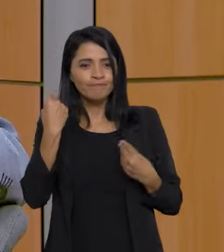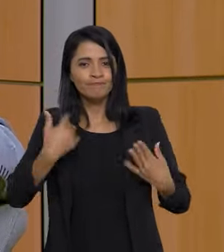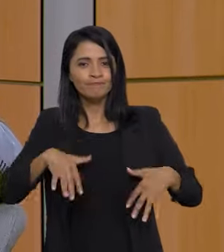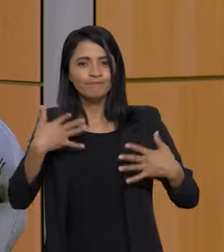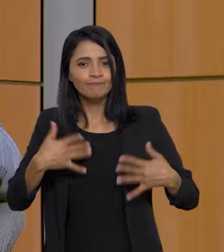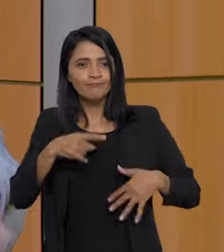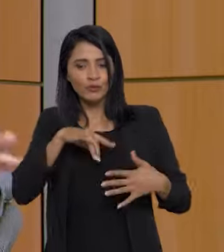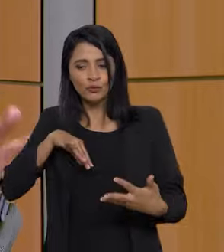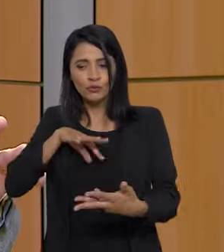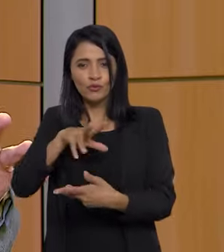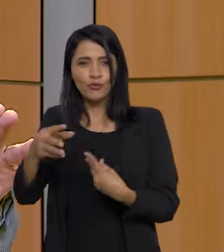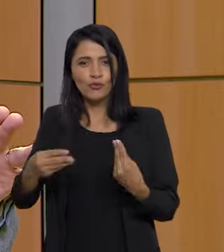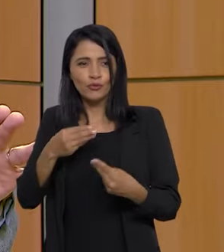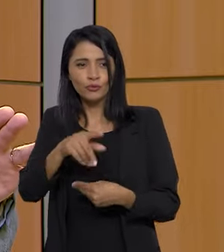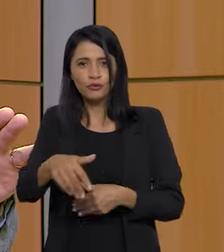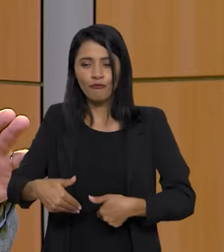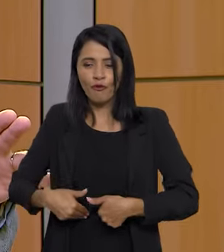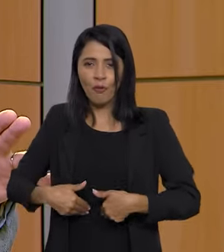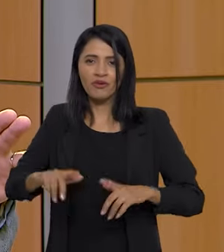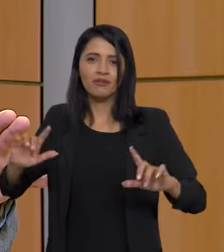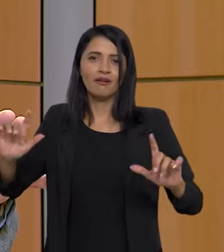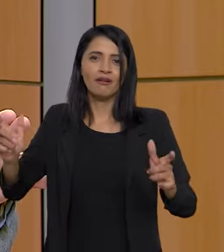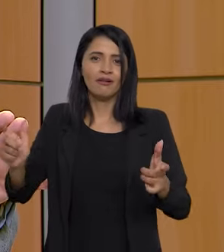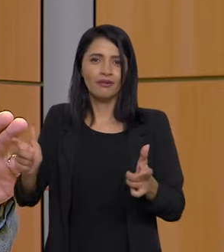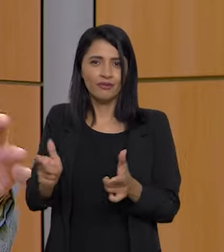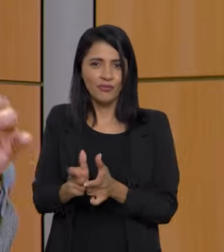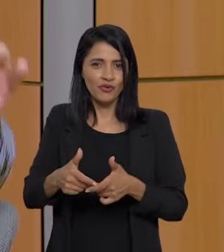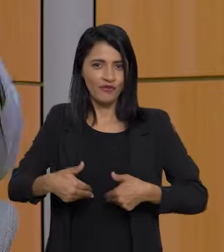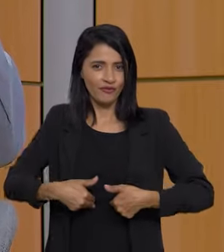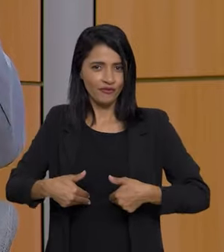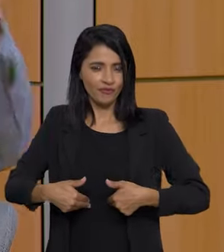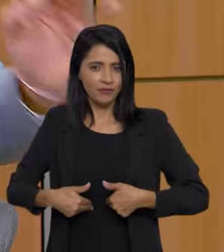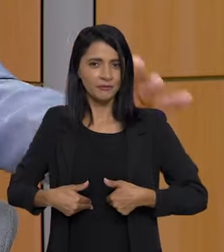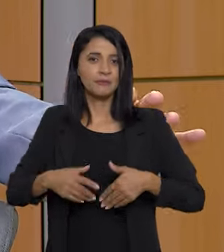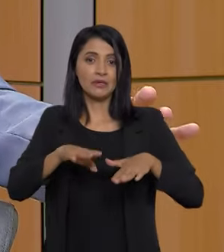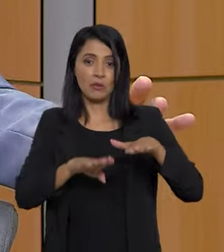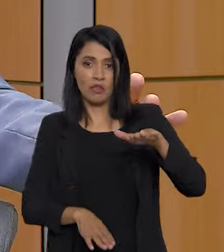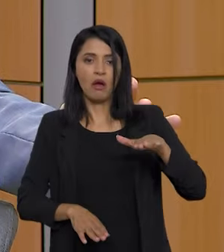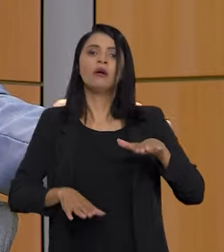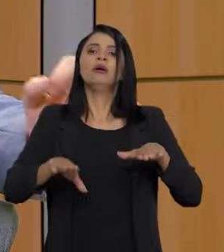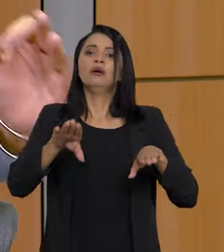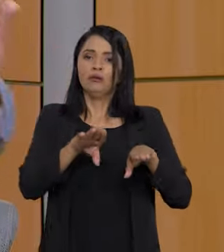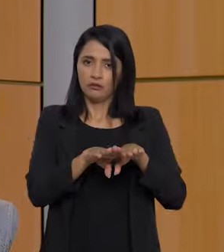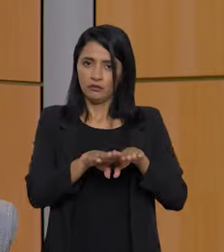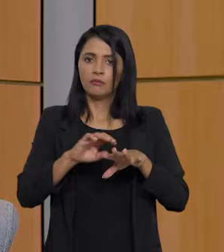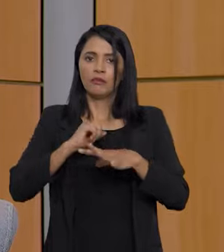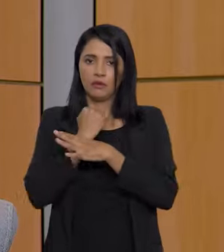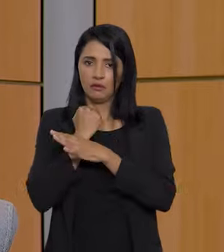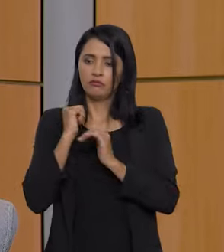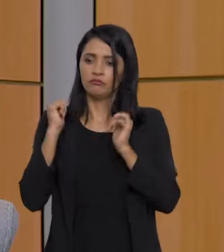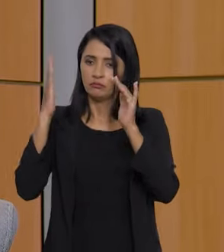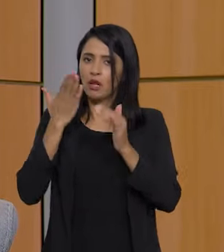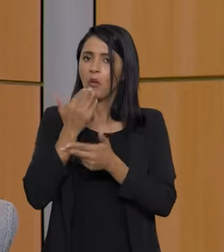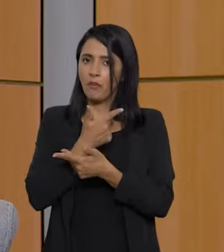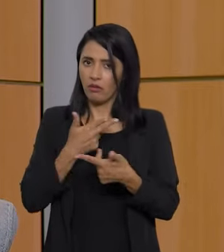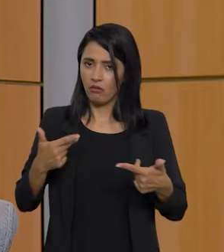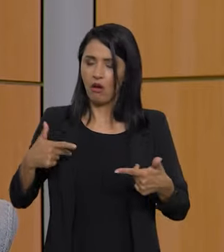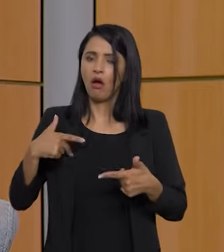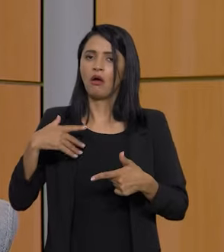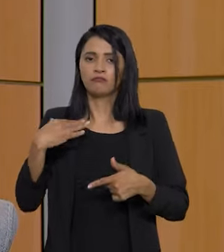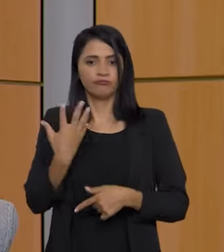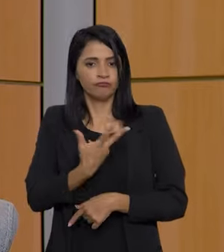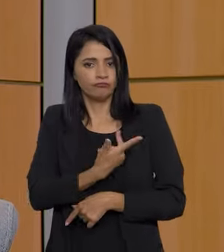de todo o globo terrestre do mapa da fome. Combater as desigualdades, garantir soberania